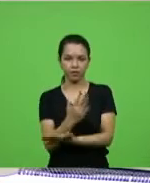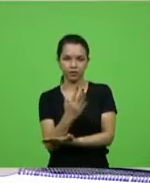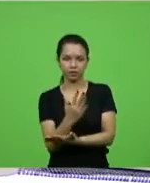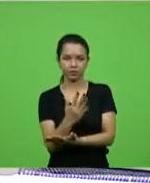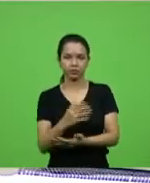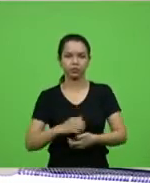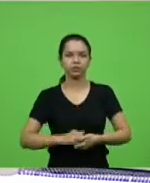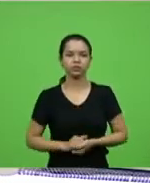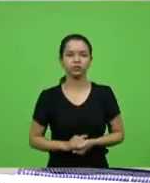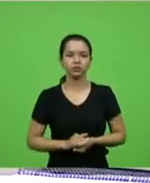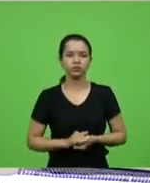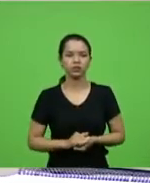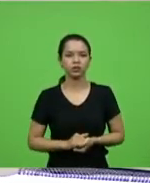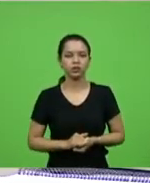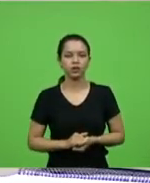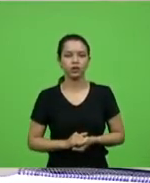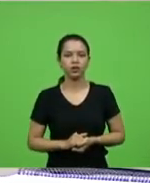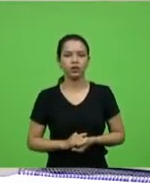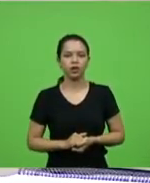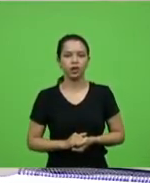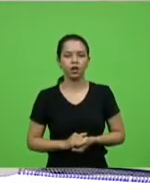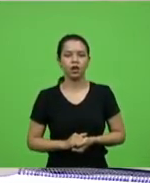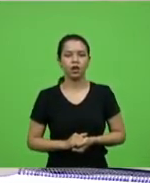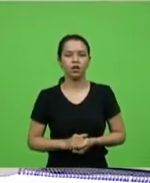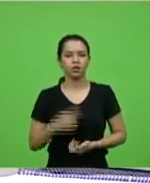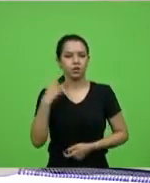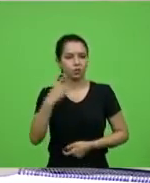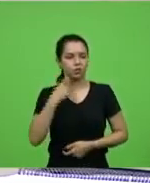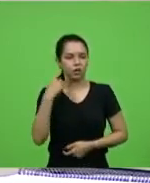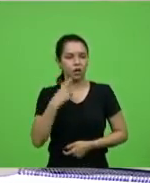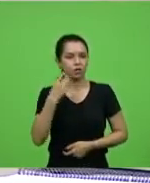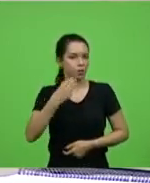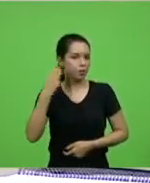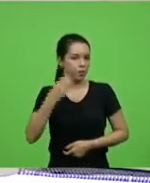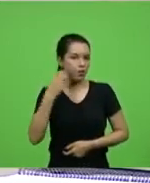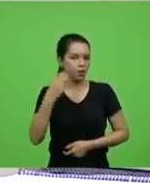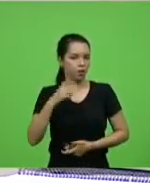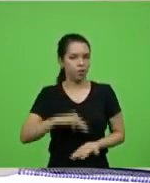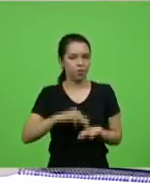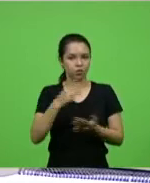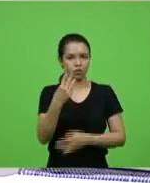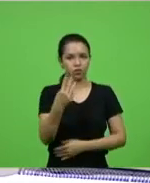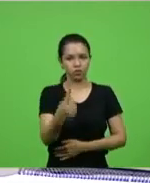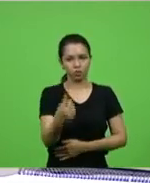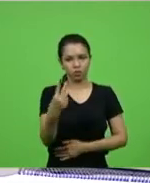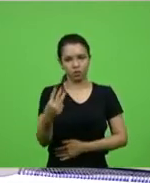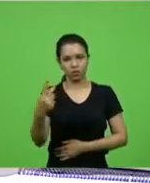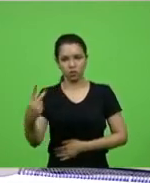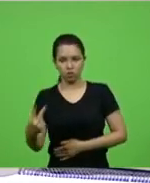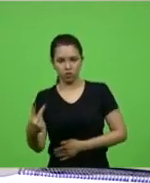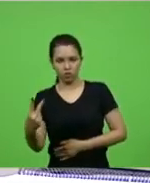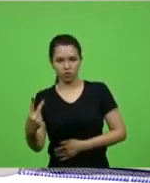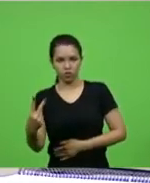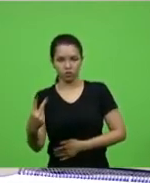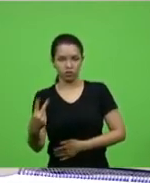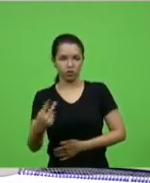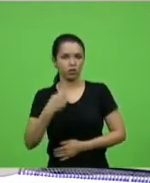deputado Marcio Machado. Moção número 132. Apelando ao senador Jorginho Melo